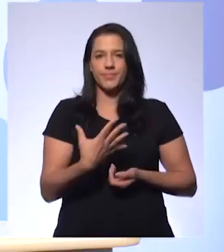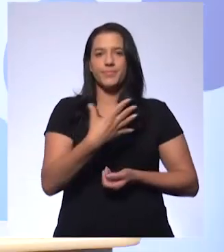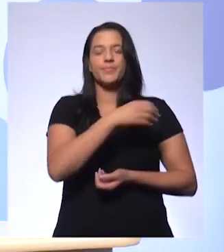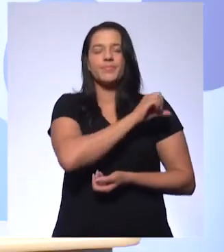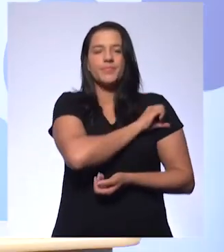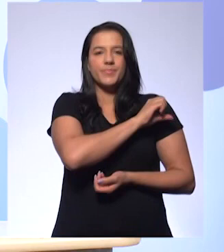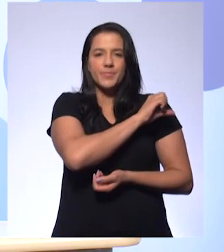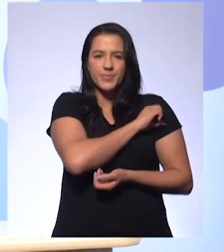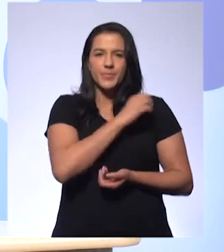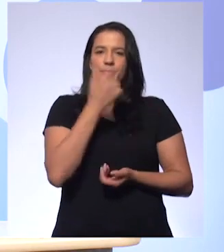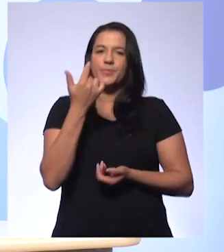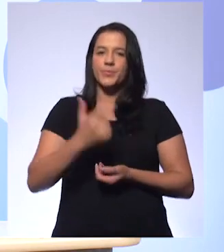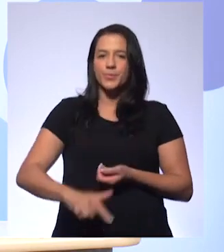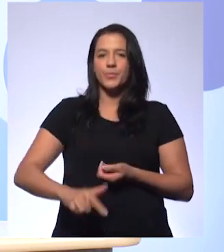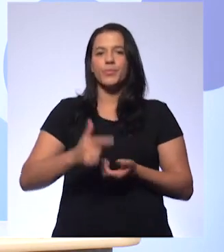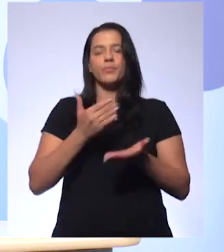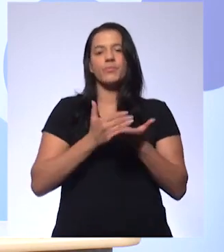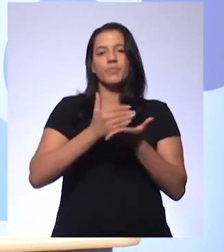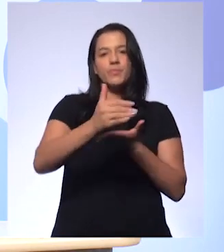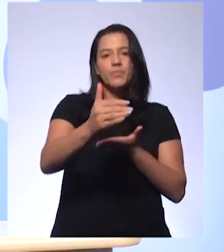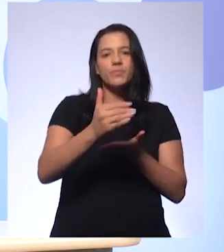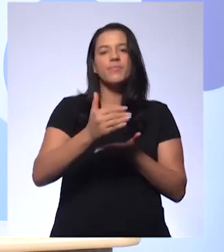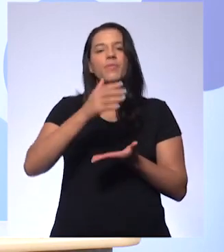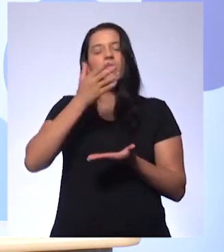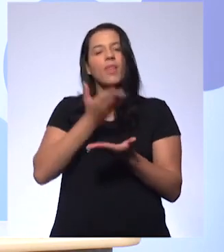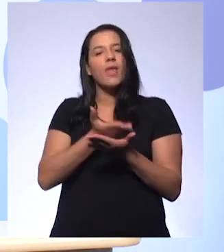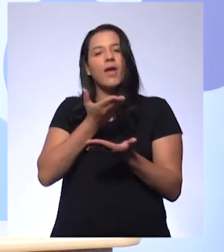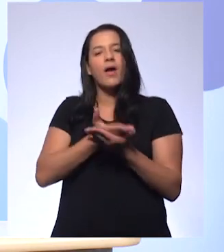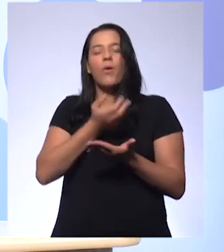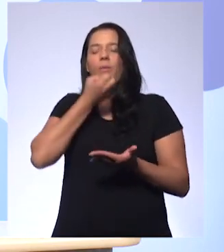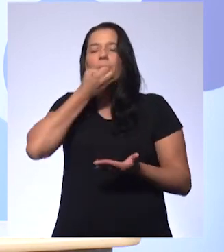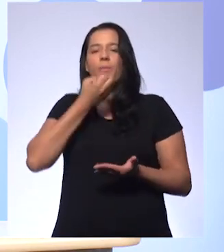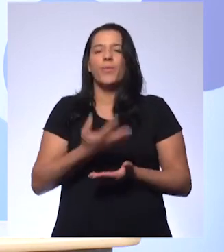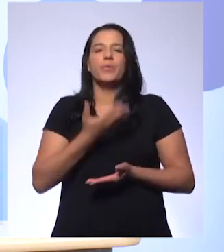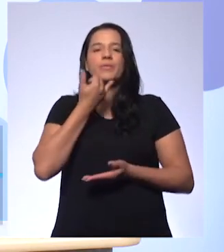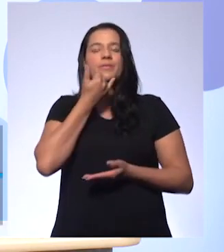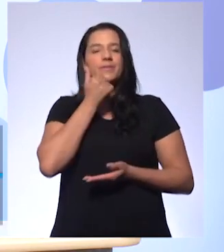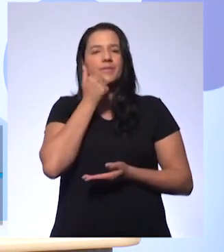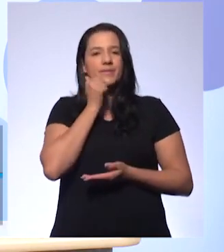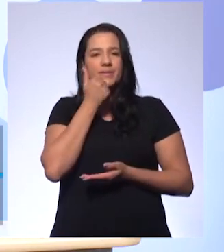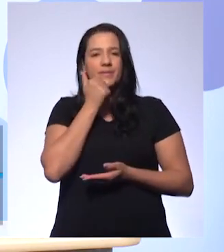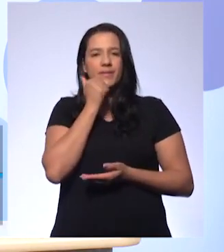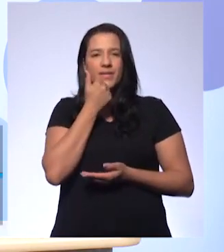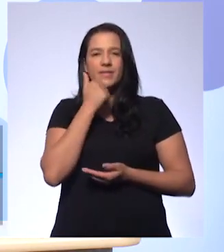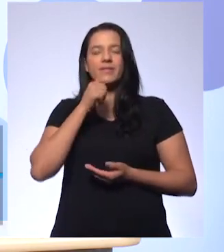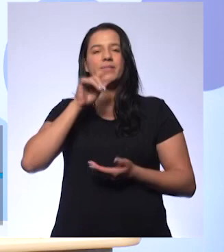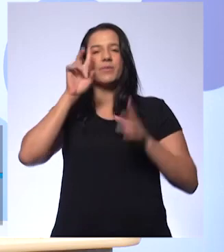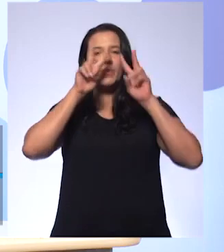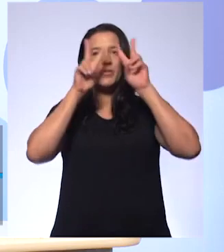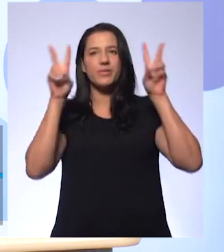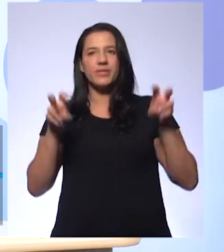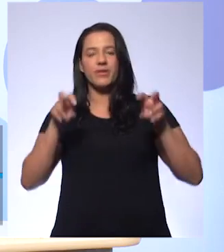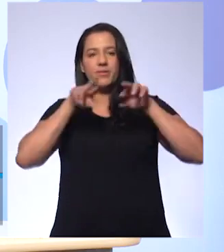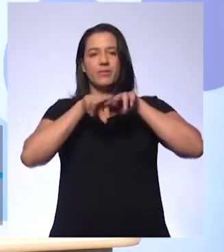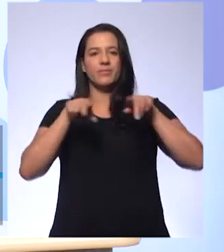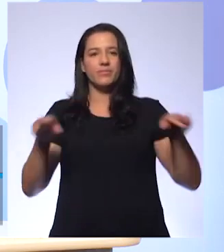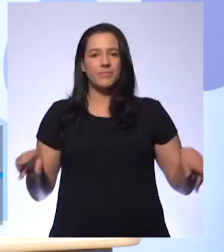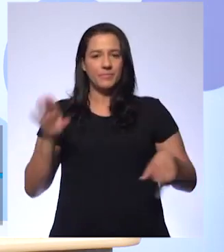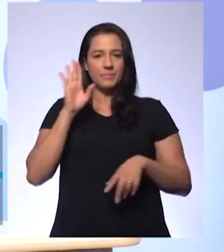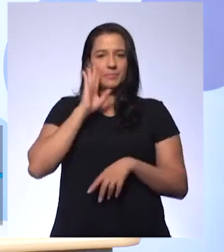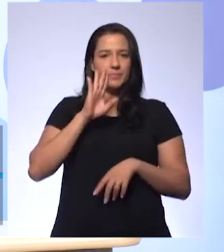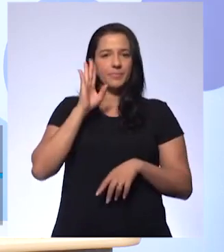Estamos iniciando mais uma daquelas aulas lendárias de ciências. Vamos falar hoje de um tema bem legal, vai ter algumas interações no chat.